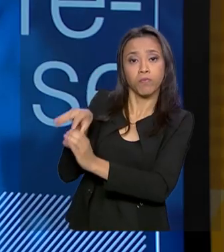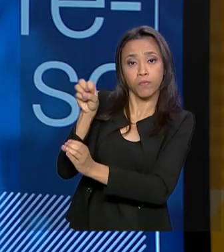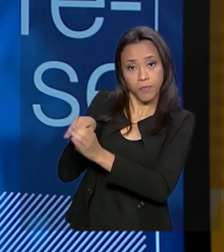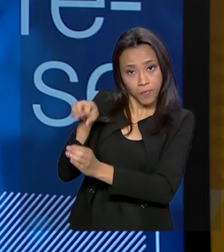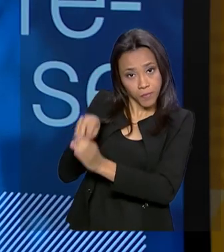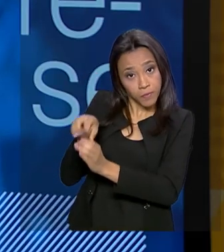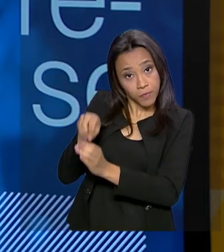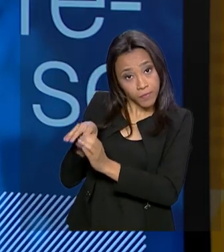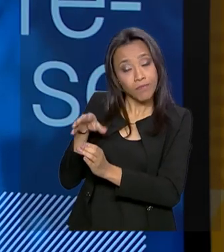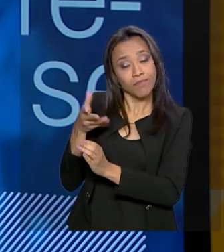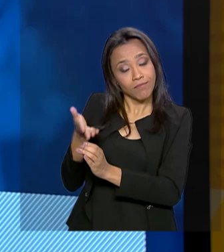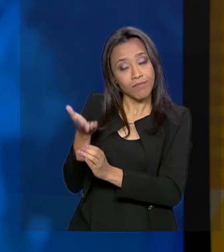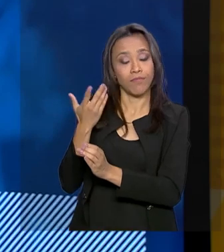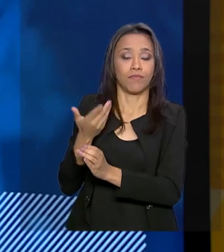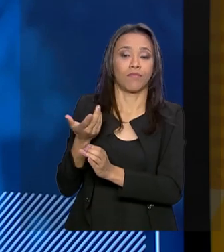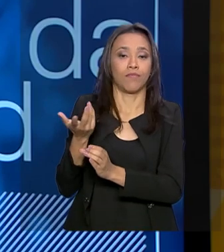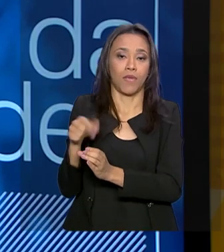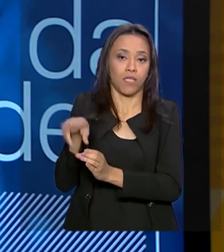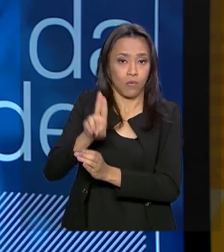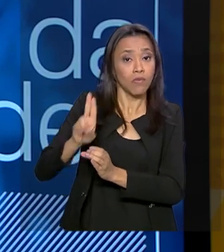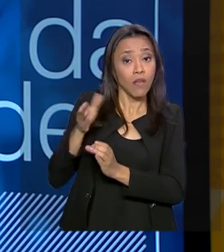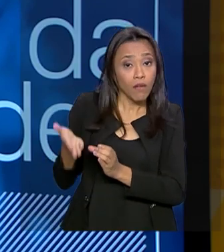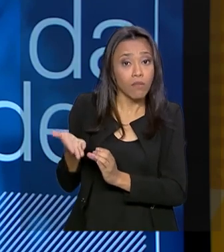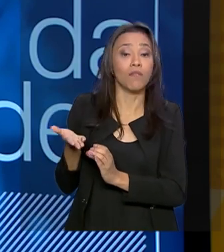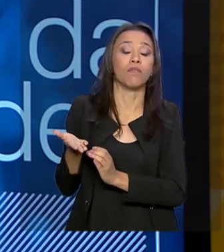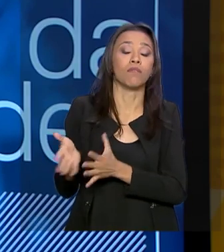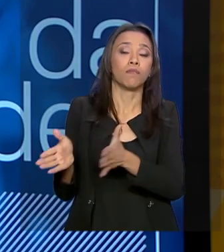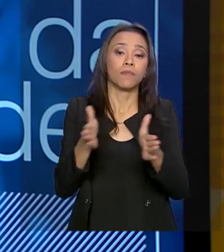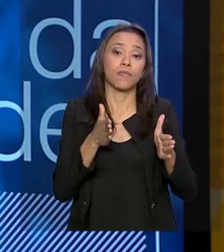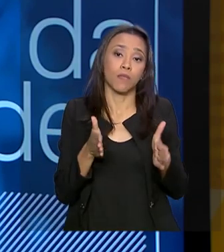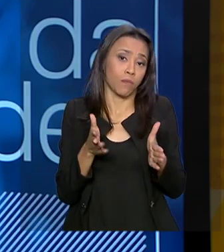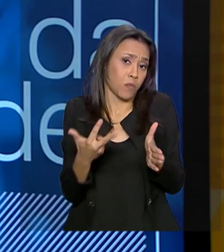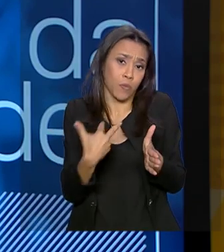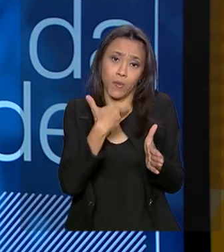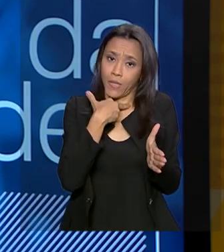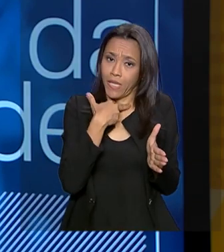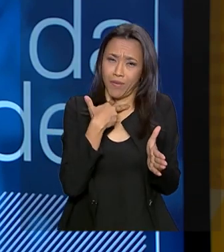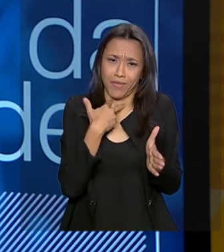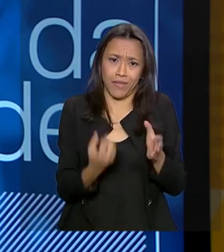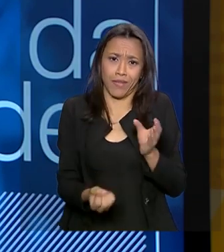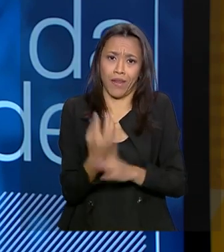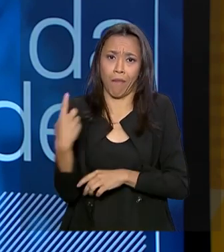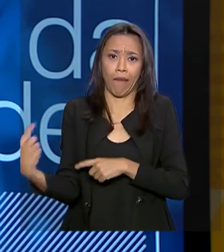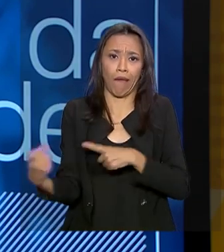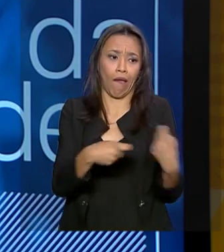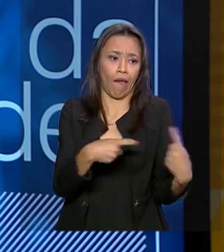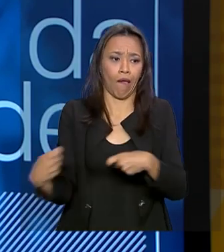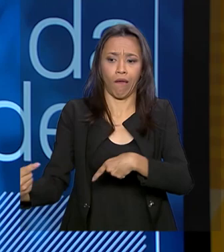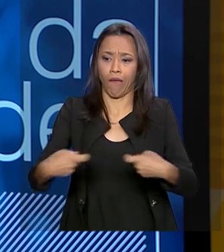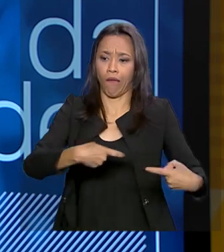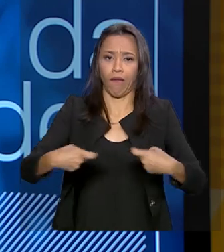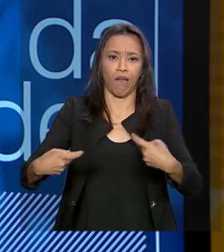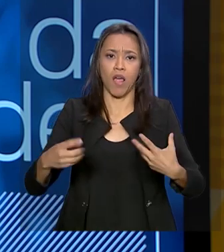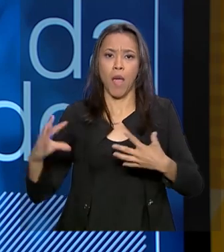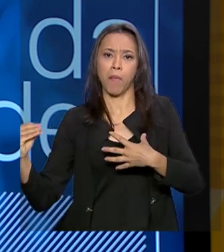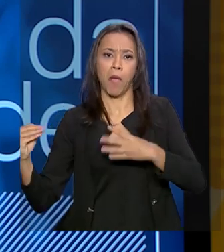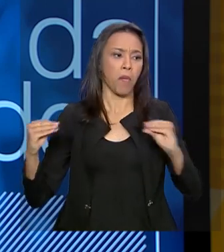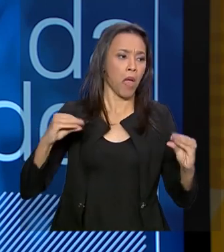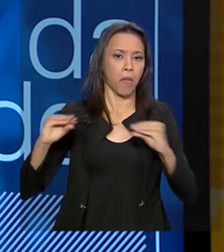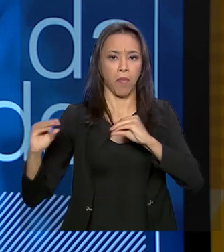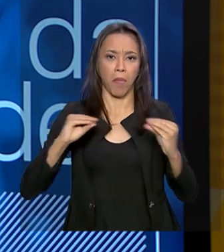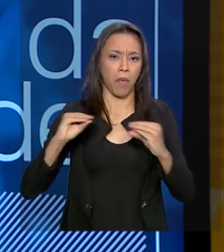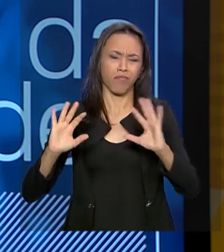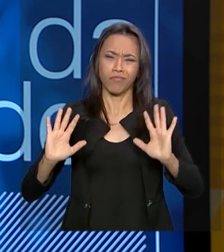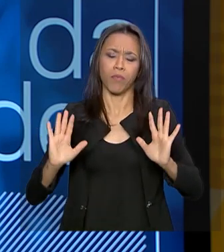almeja para a nossa sociedade. Então, não podemos criar uma guerra de narrativas. O importante é deixar claro que há